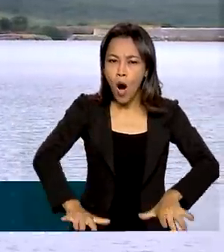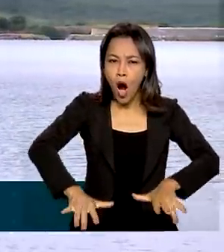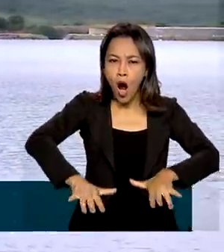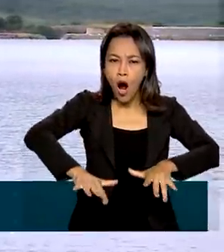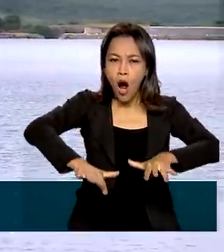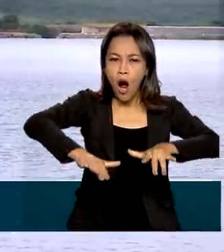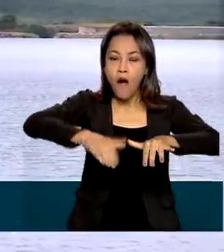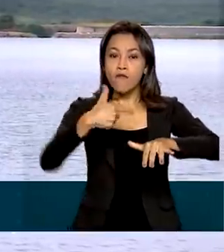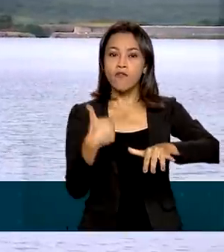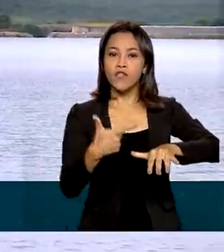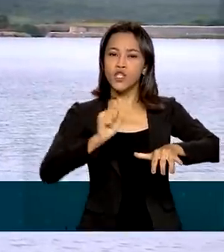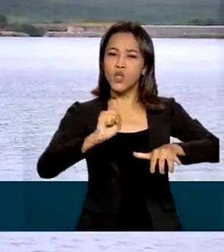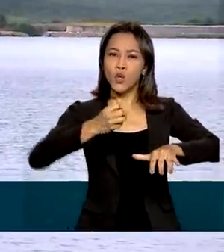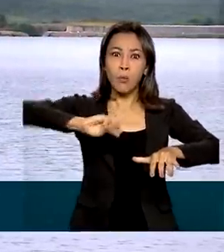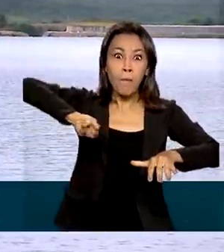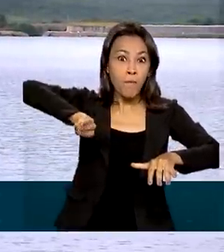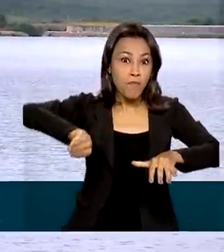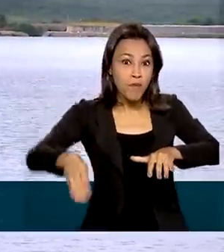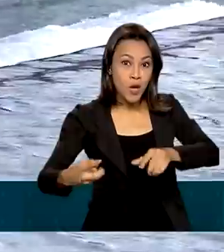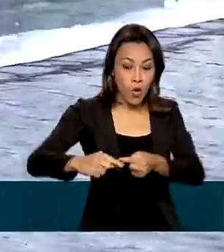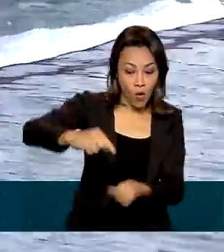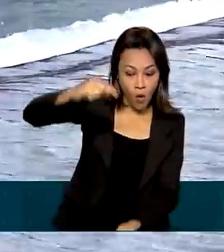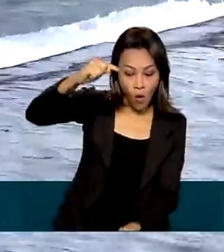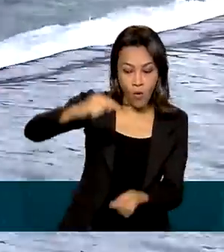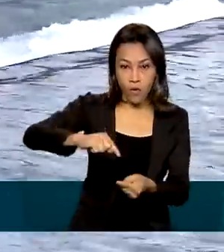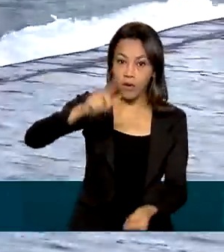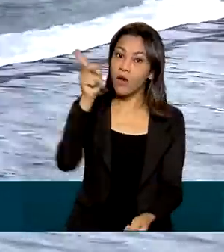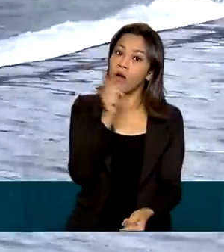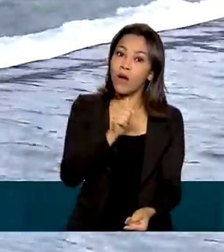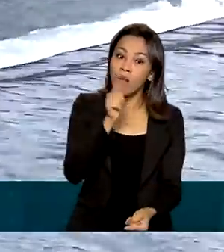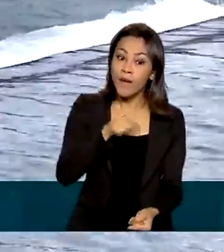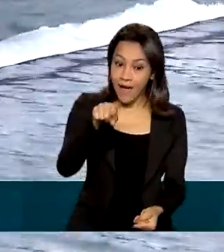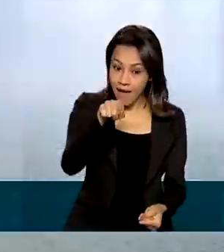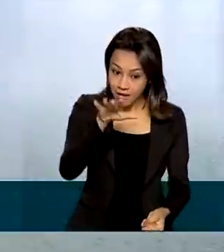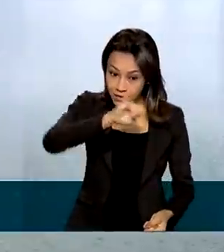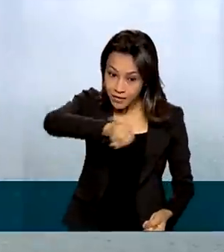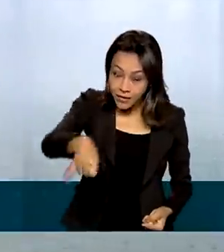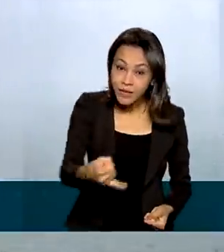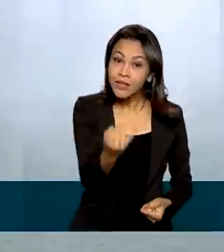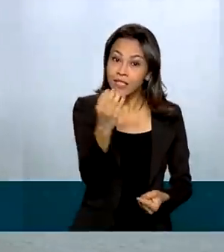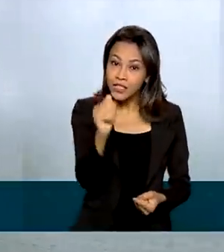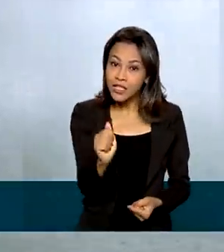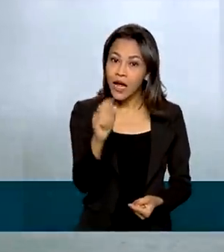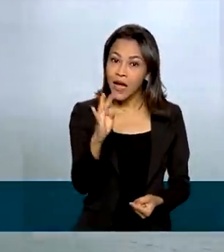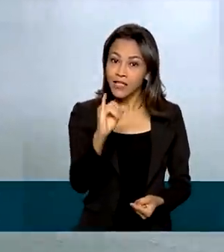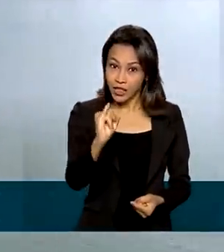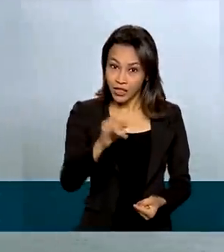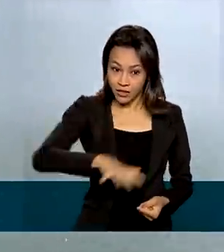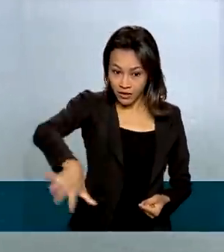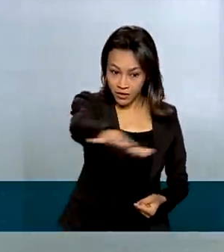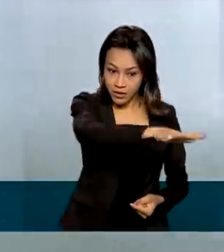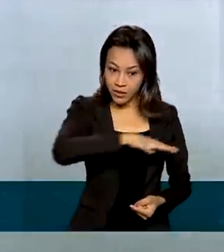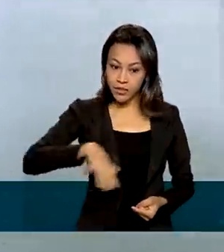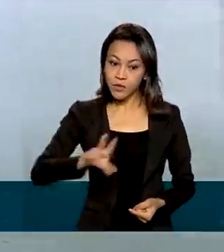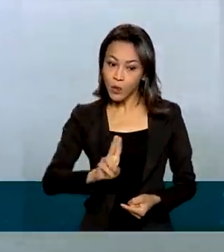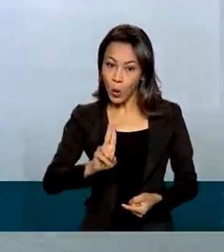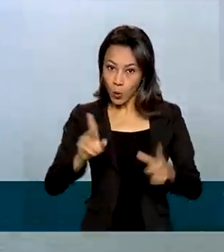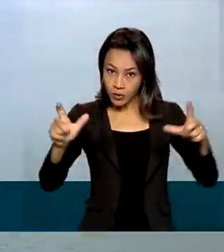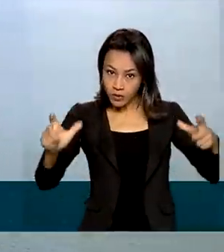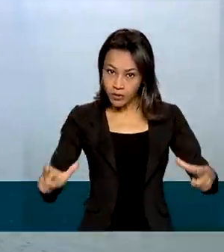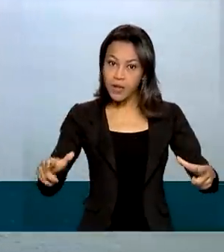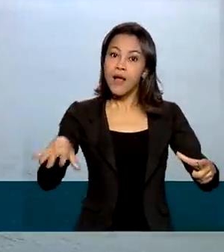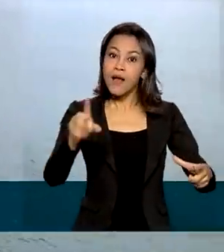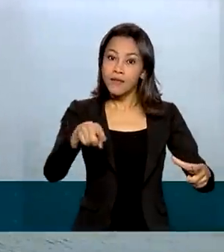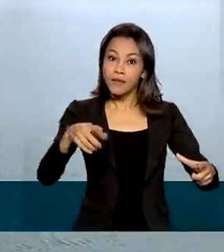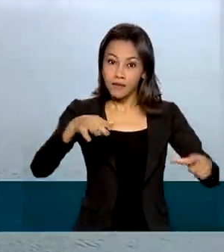28 milhões de metros cúbicos de água, a barragem de Jati, na região do Cariri, levou 13 anos para ficar